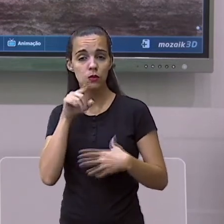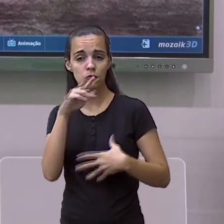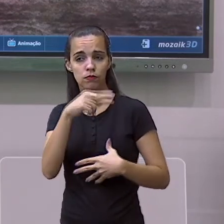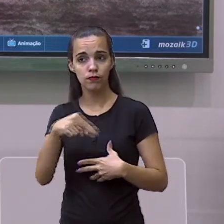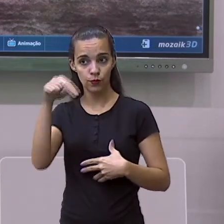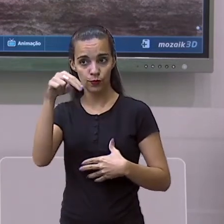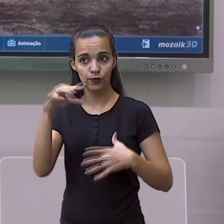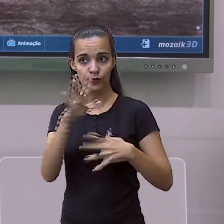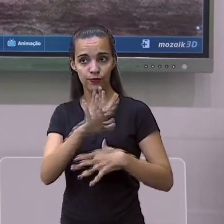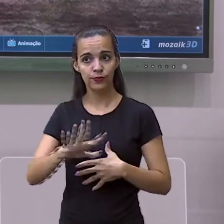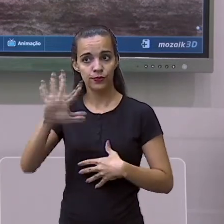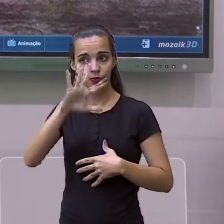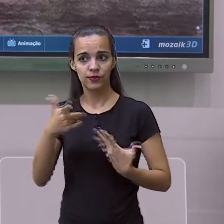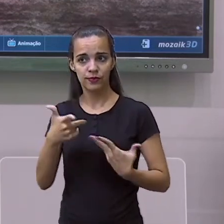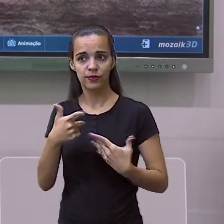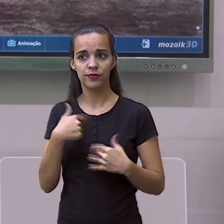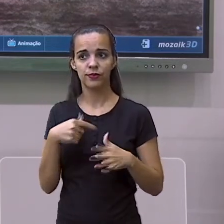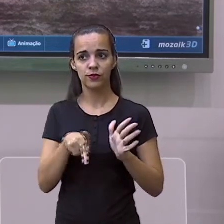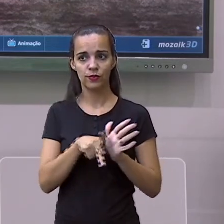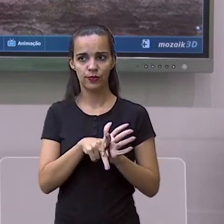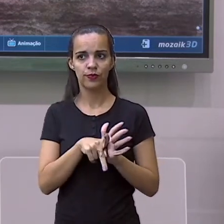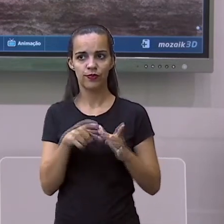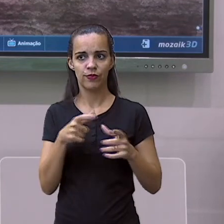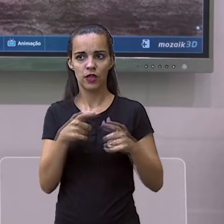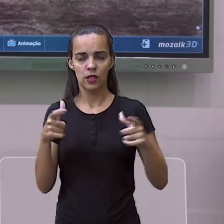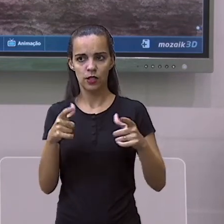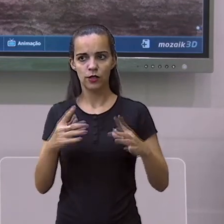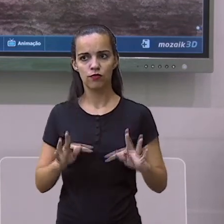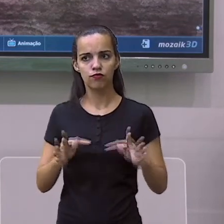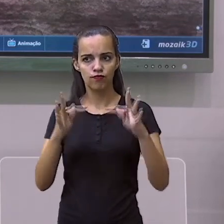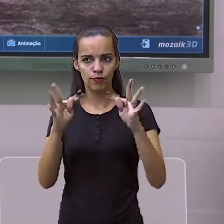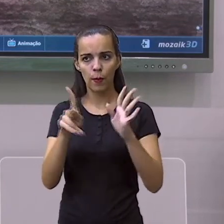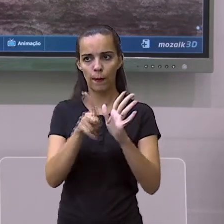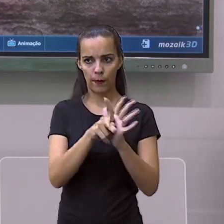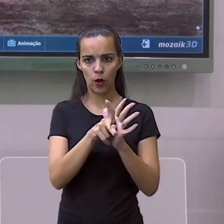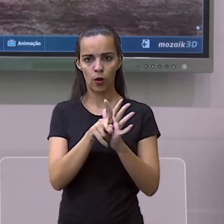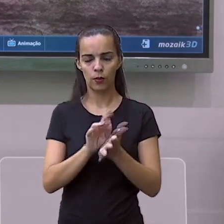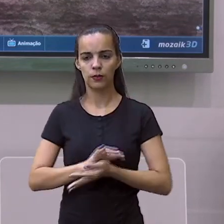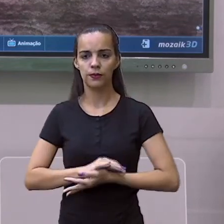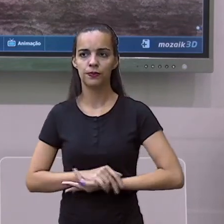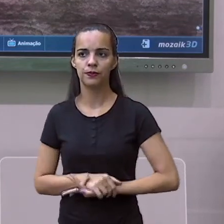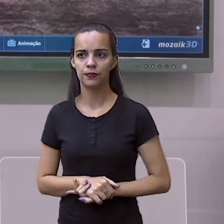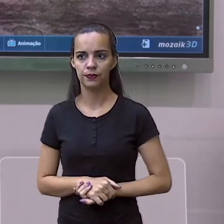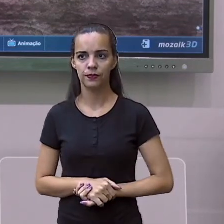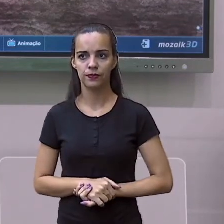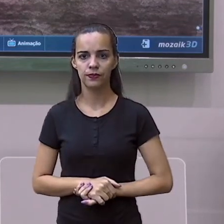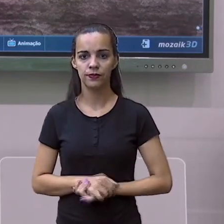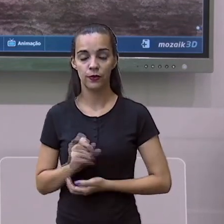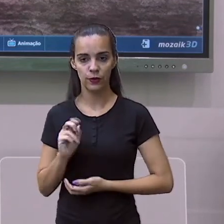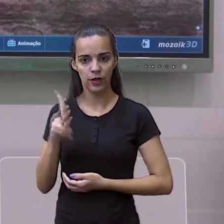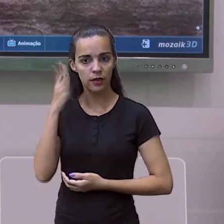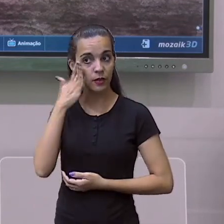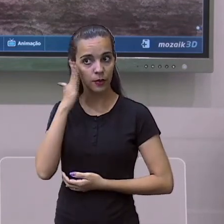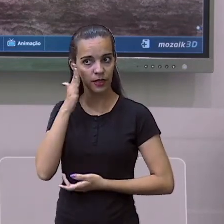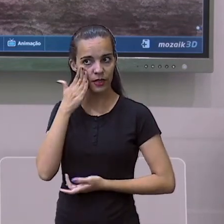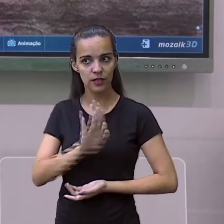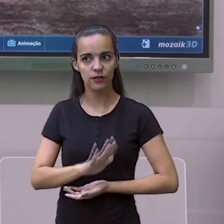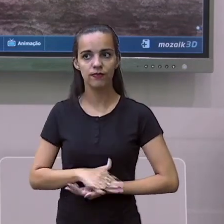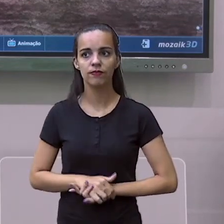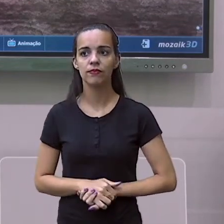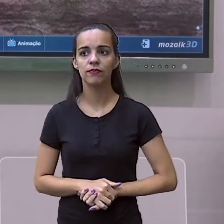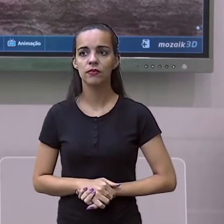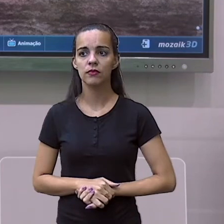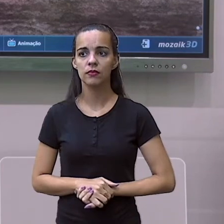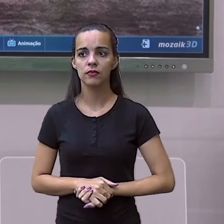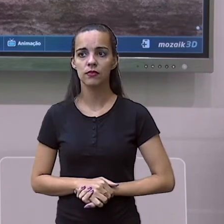inclusive, é considerado a grande obra de engenharia. Ok? Da atualidade.